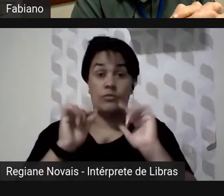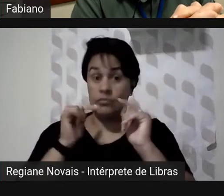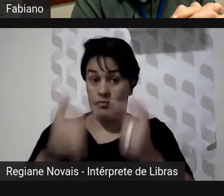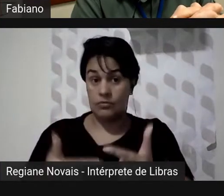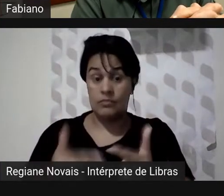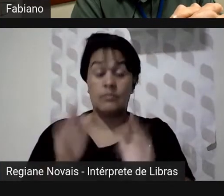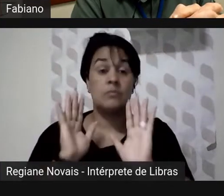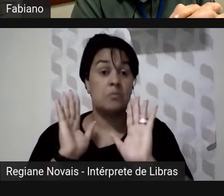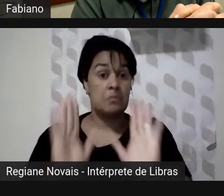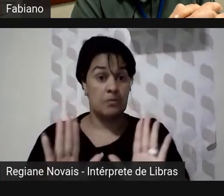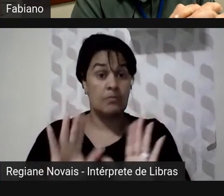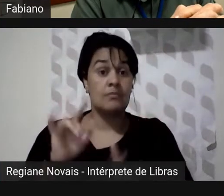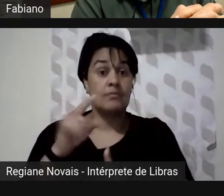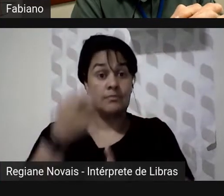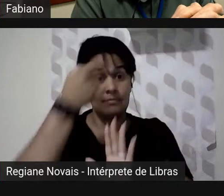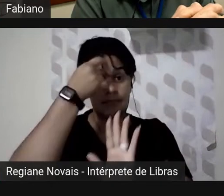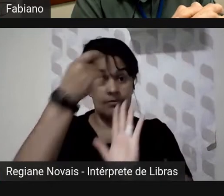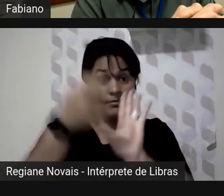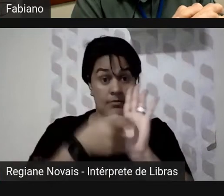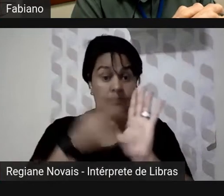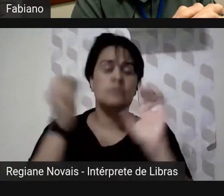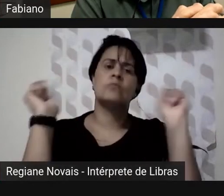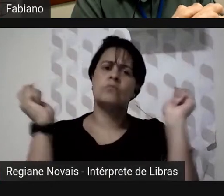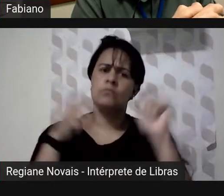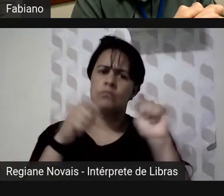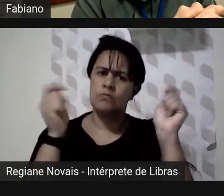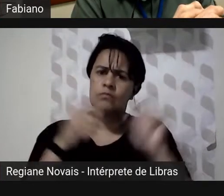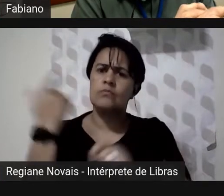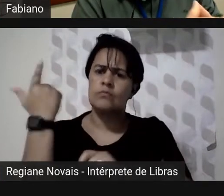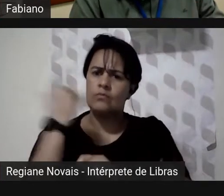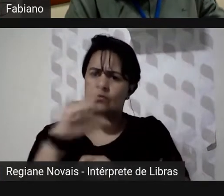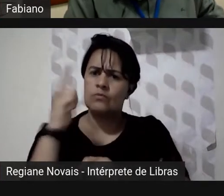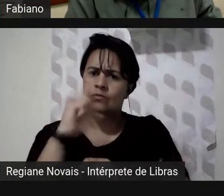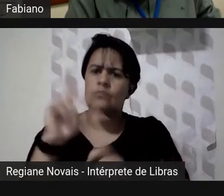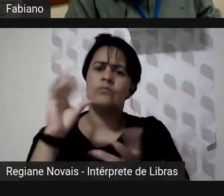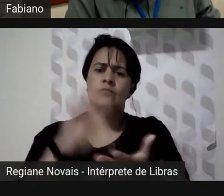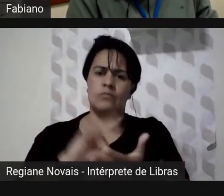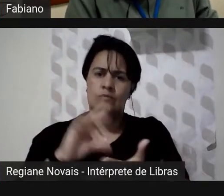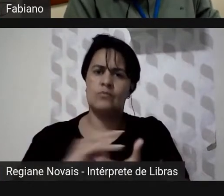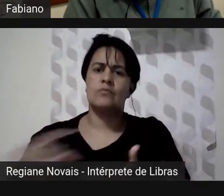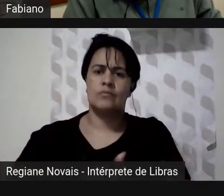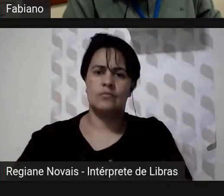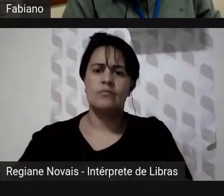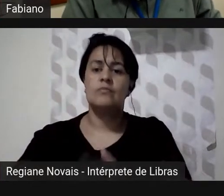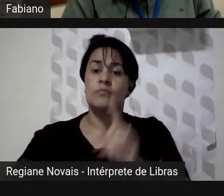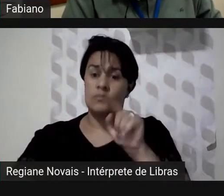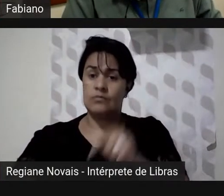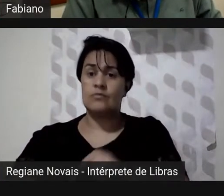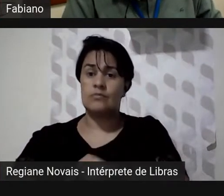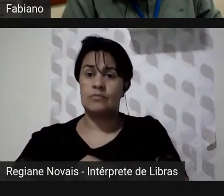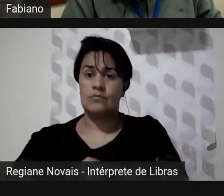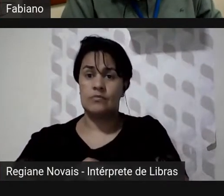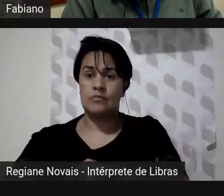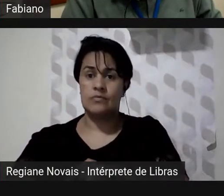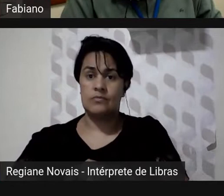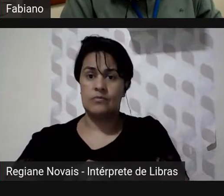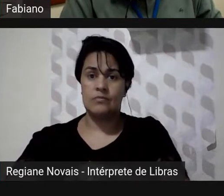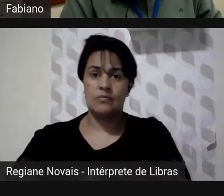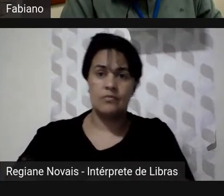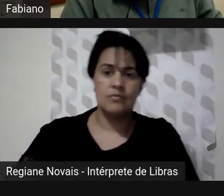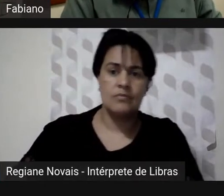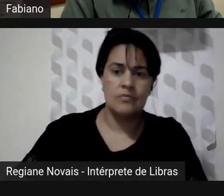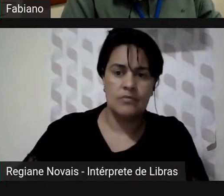ela pode dar conta disso tranquilamente porque você vai categorizar você vai ajudar o cidadão por exemplo é que nem aqueles